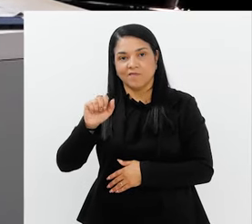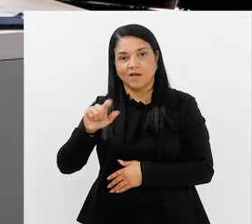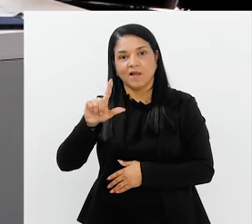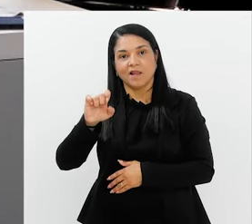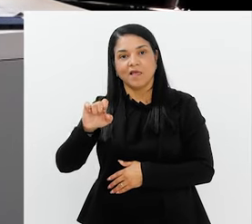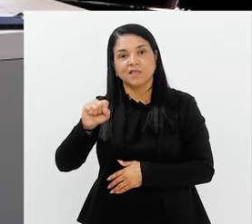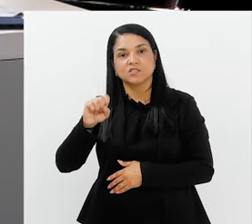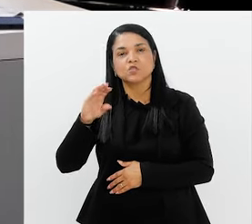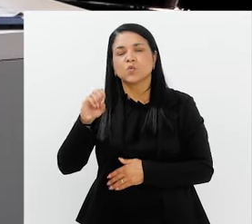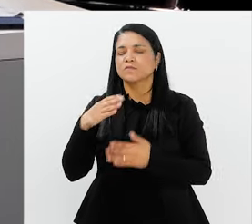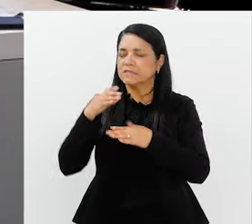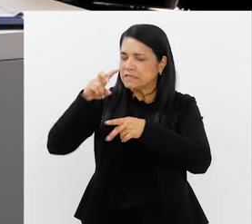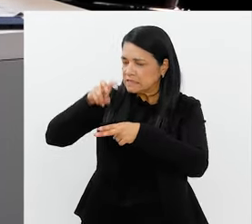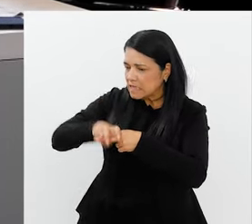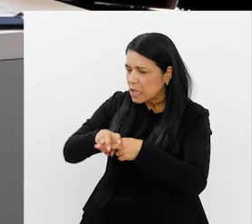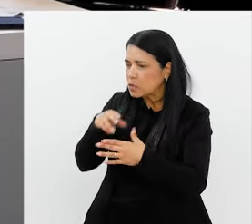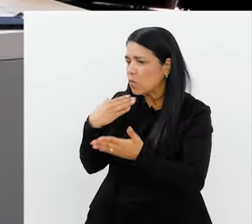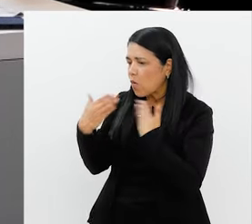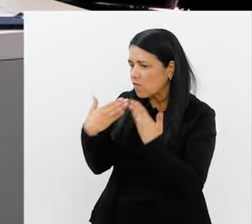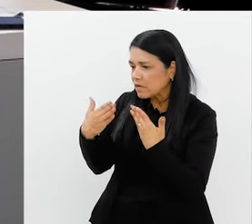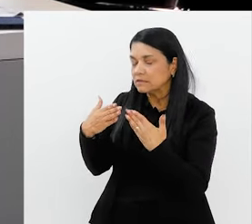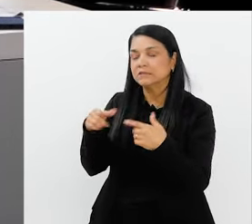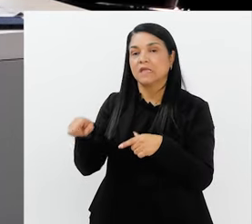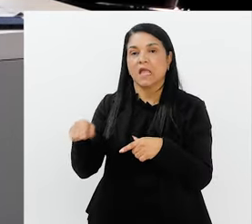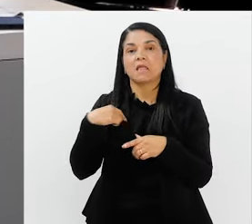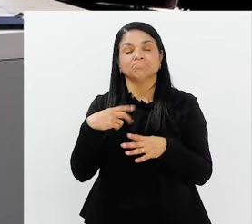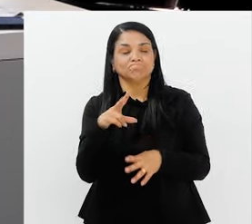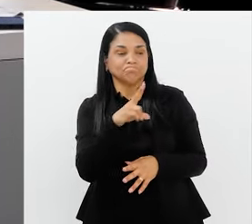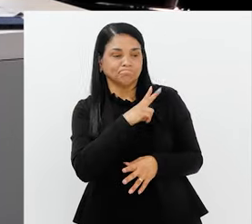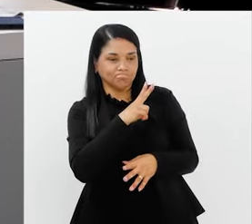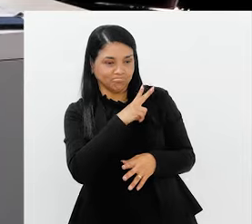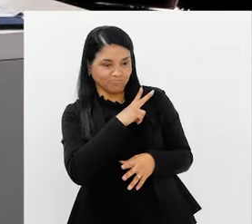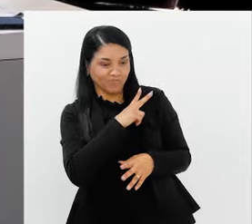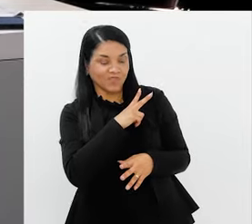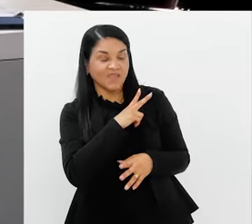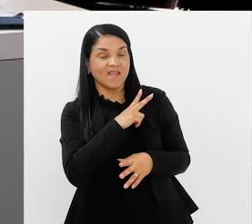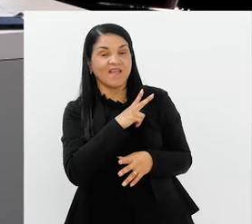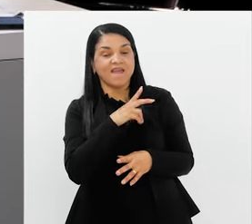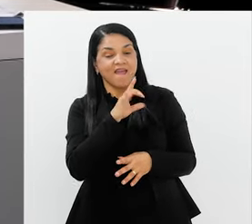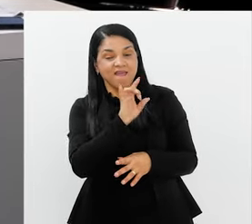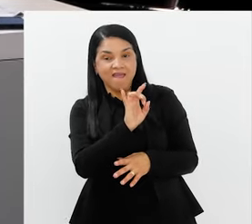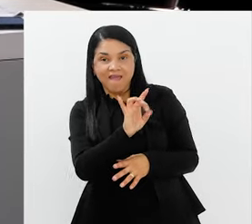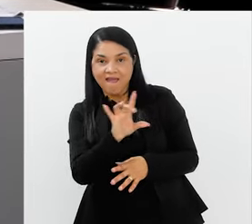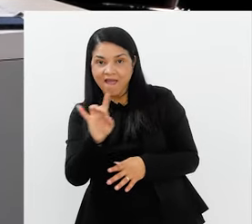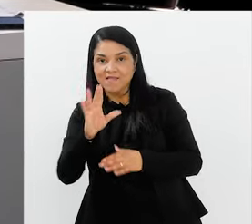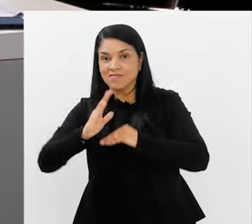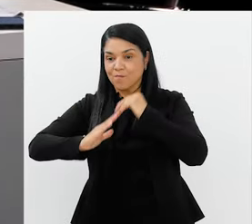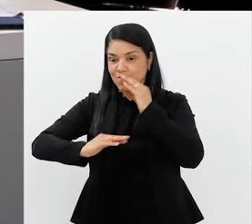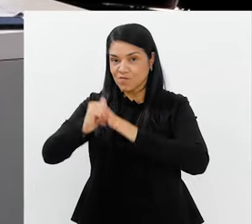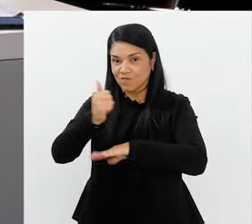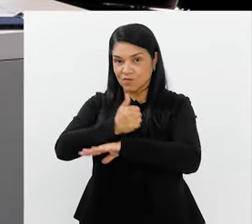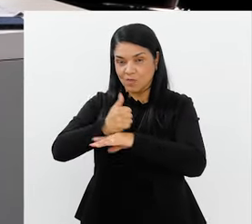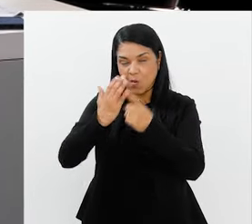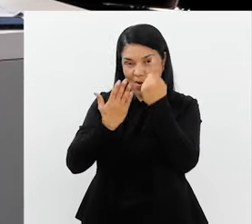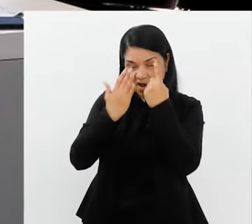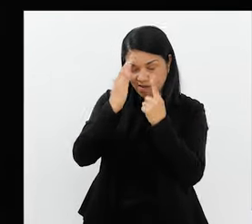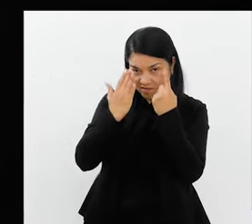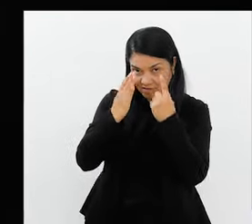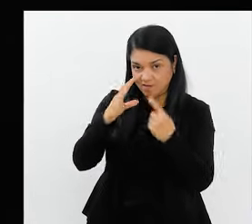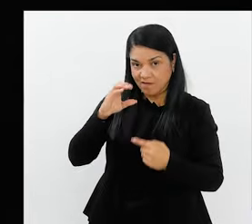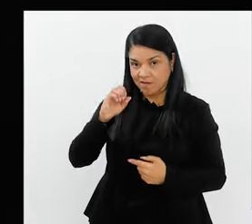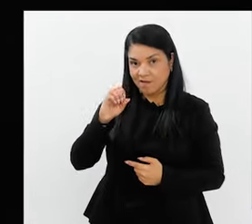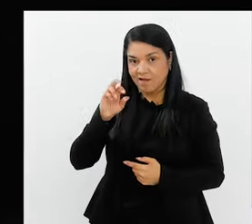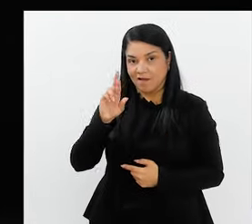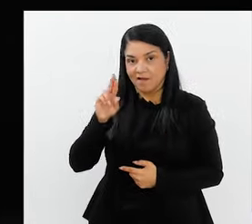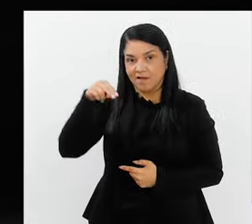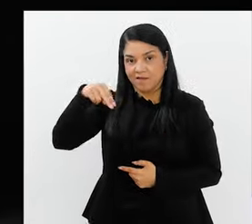sentam, começam a conversar. É, isso é muito particular de cada um, seja do